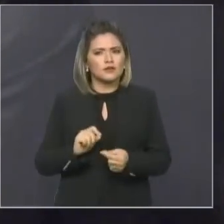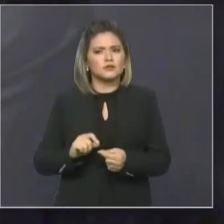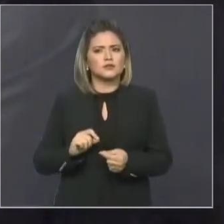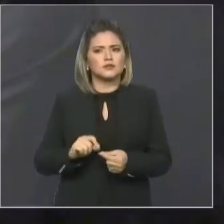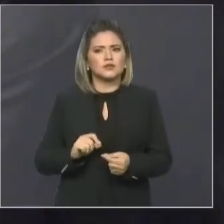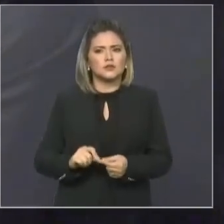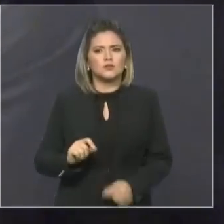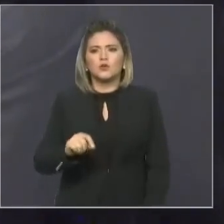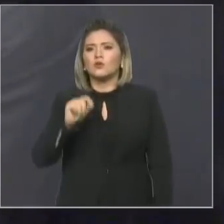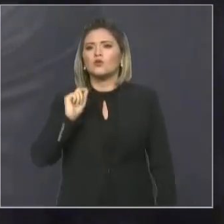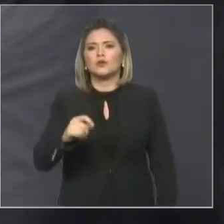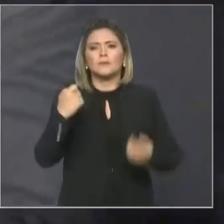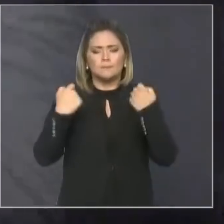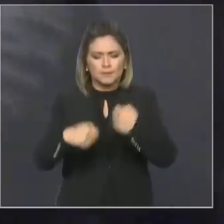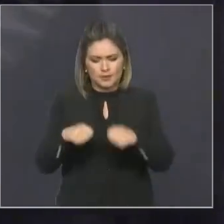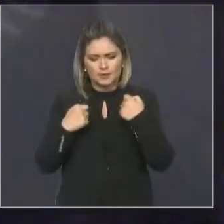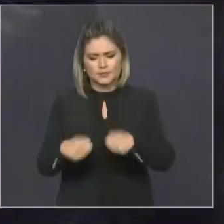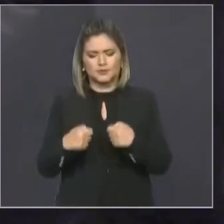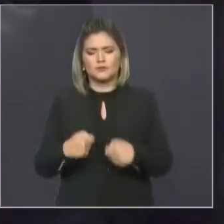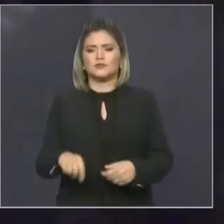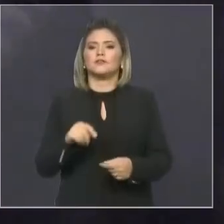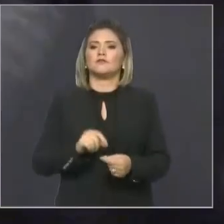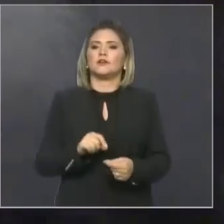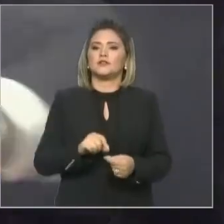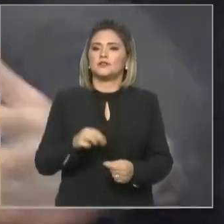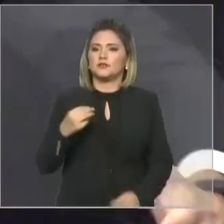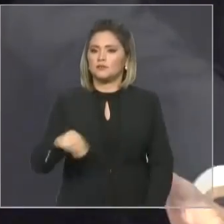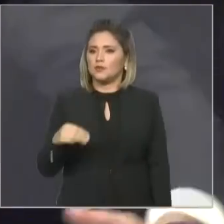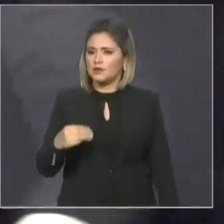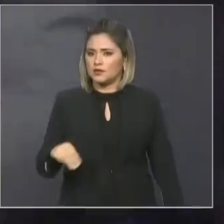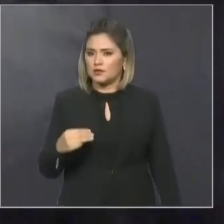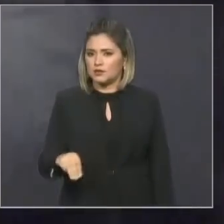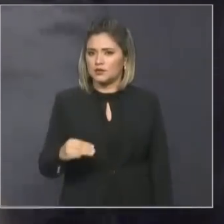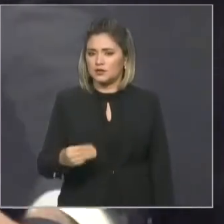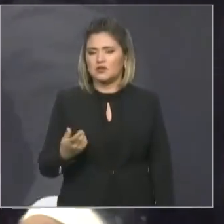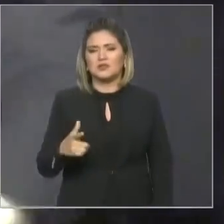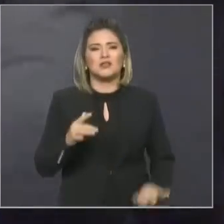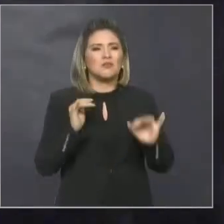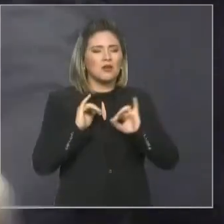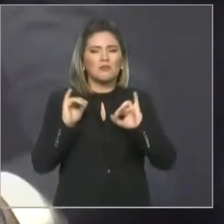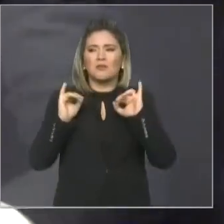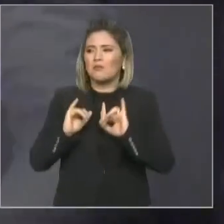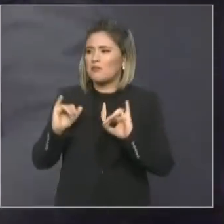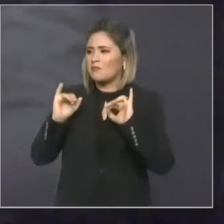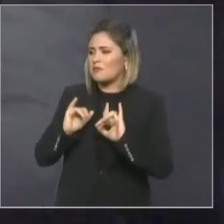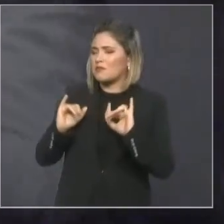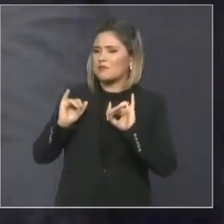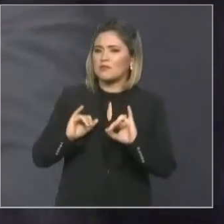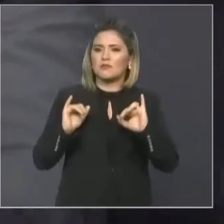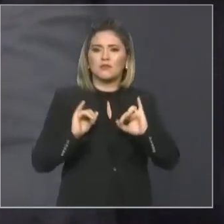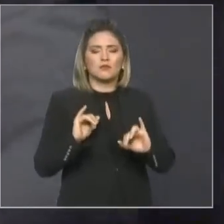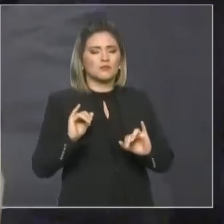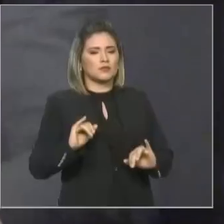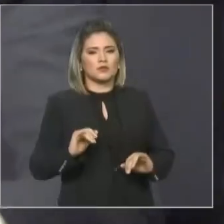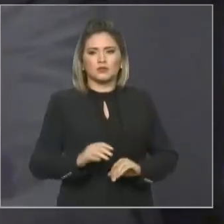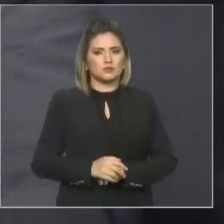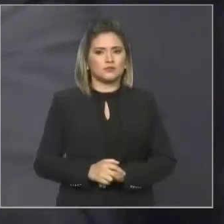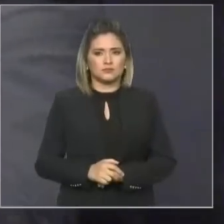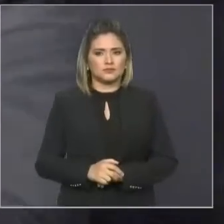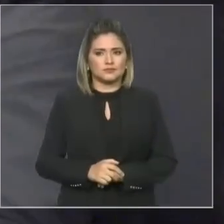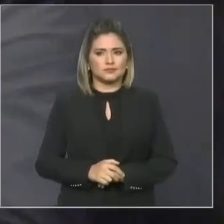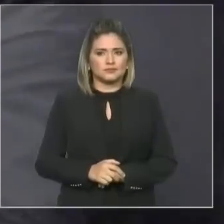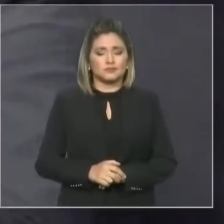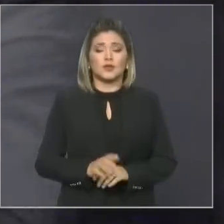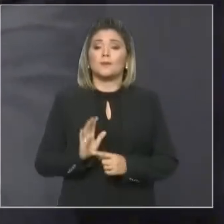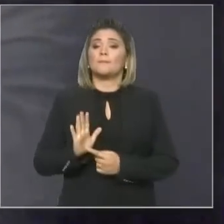que devemos fazer pelo Maranhão sem essa publicidade midiática, essa coisa toda. Vamos aqui demonstrar